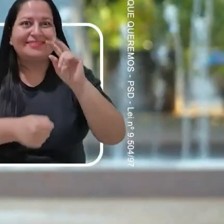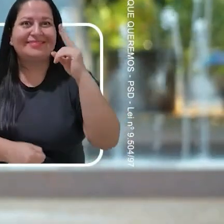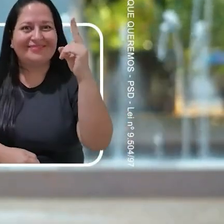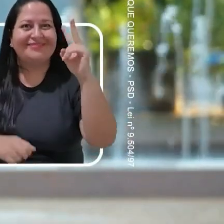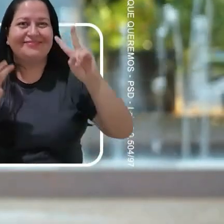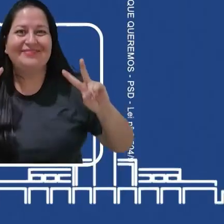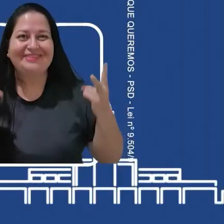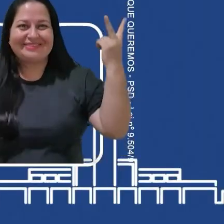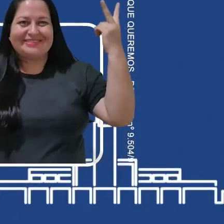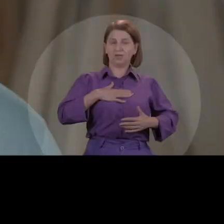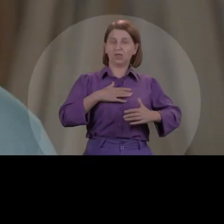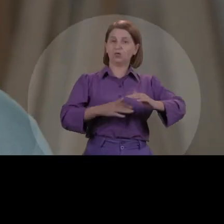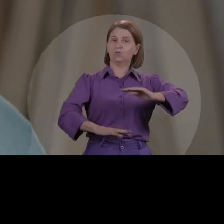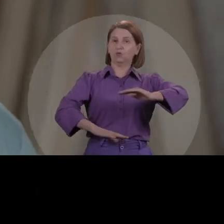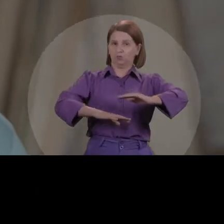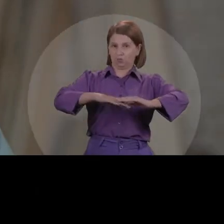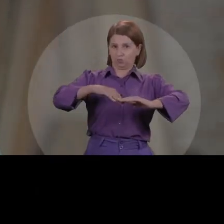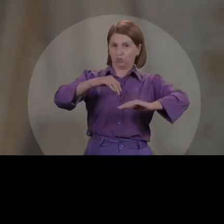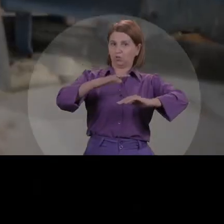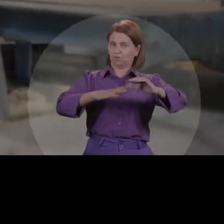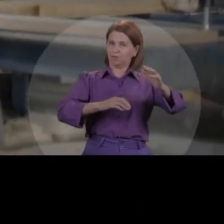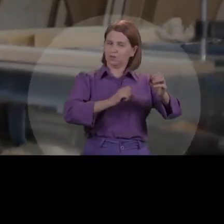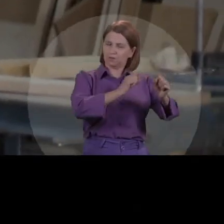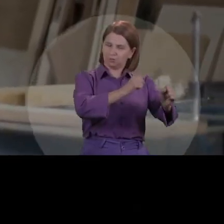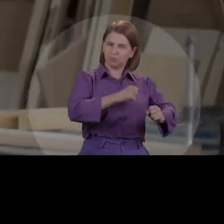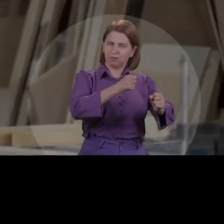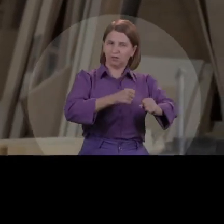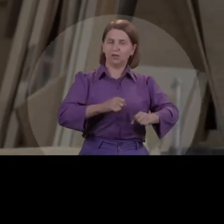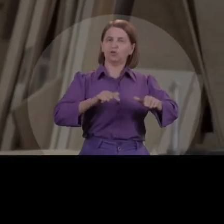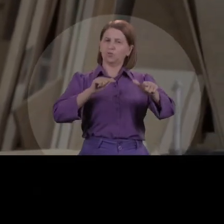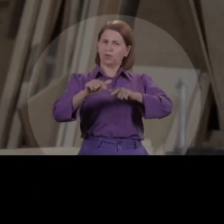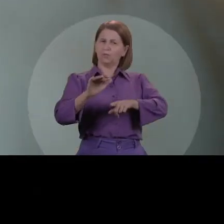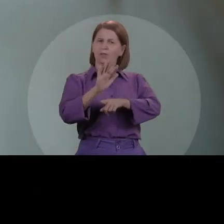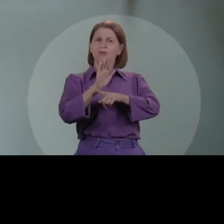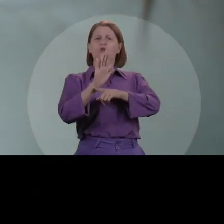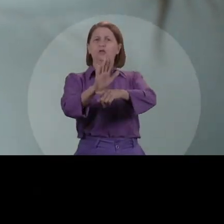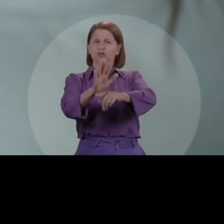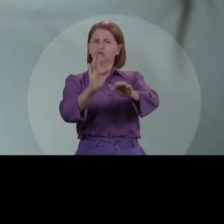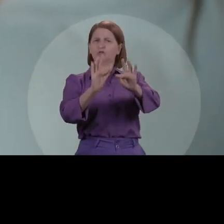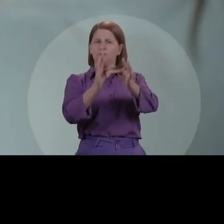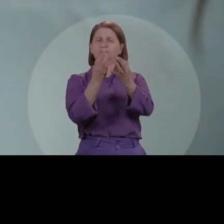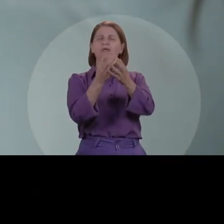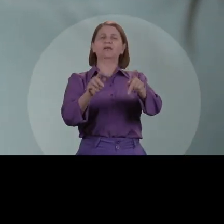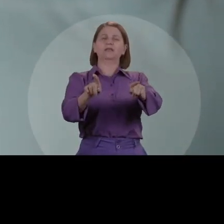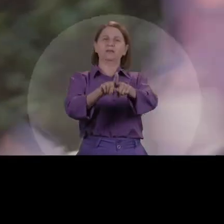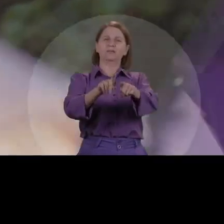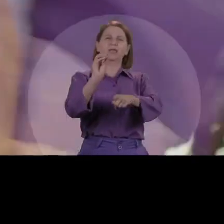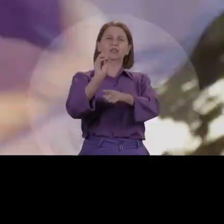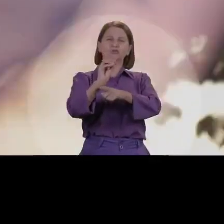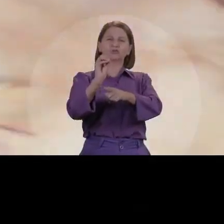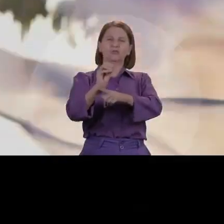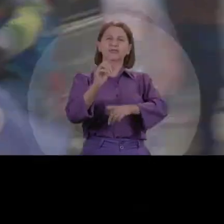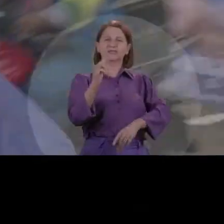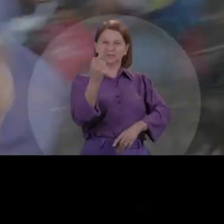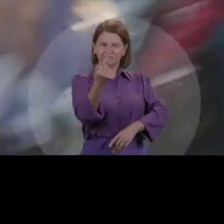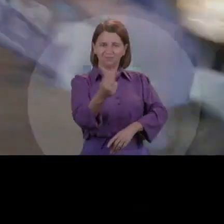V da vitória. Eu sou macineiro. O meu trabalho sustenta a minha família e ajuda a cuidar de Goiânia.